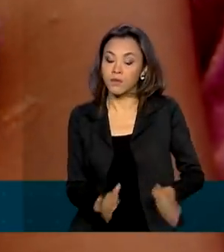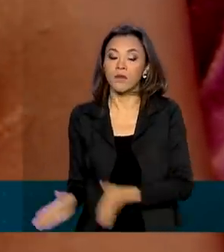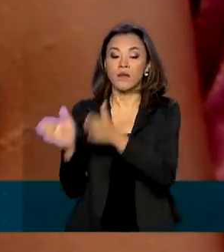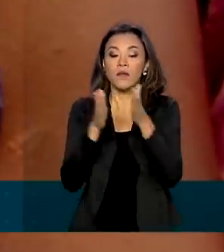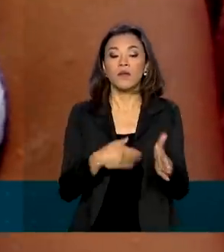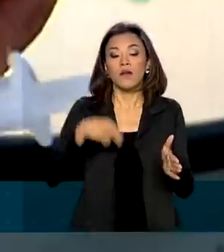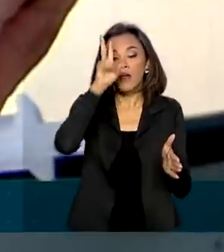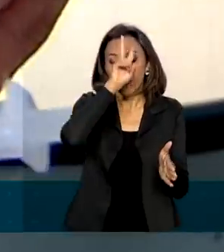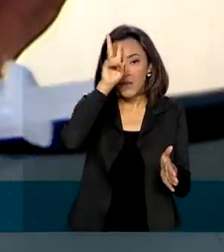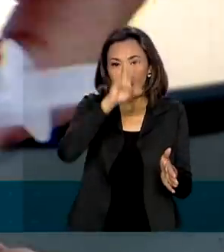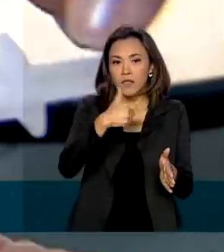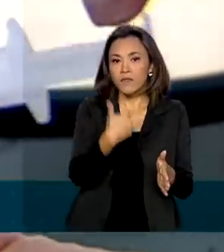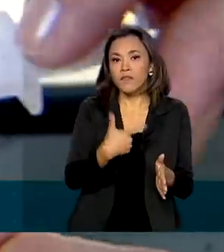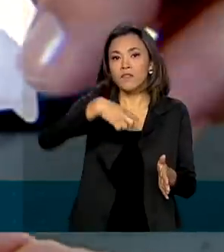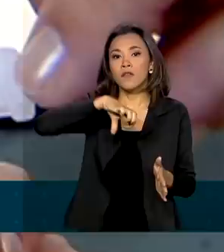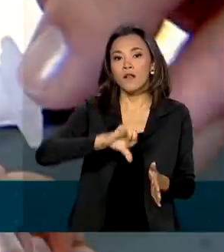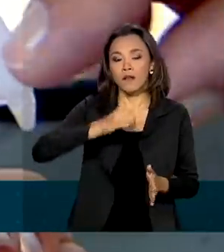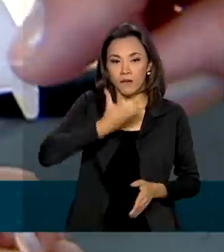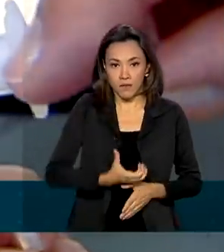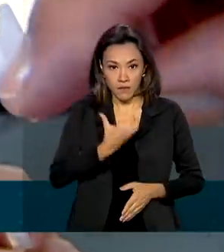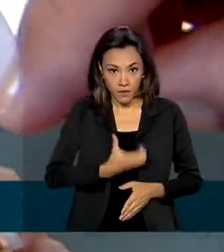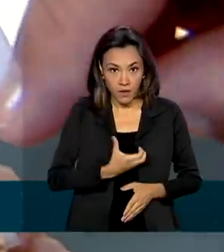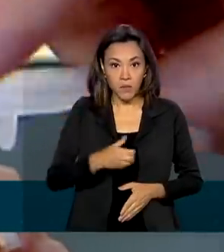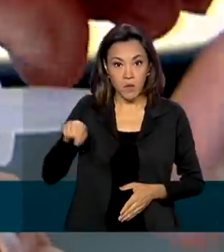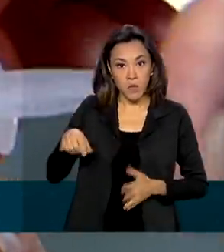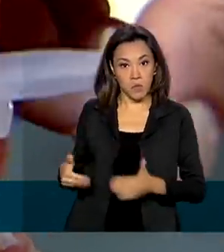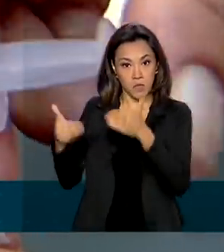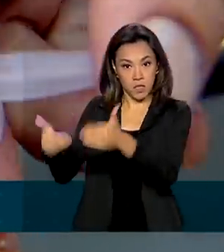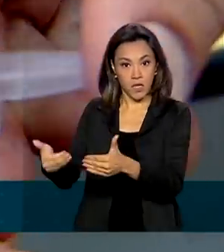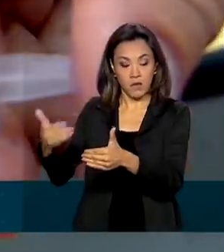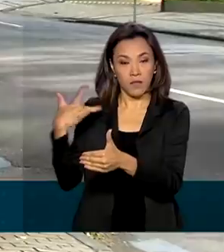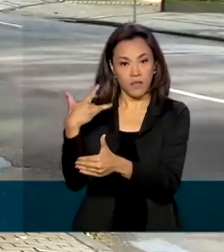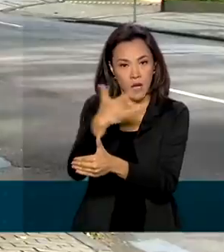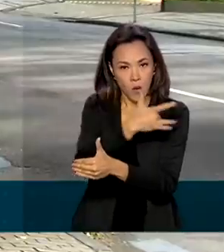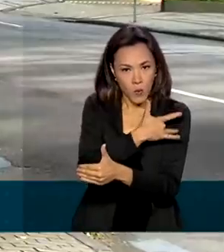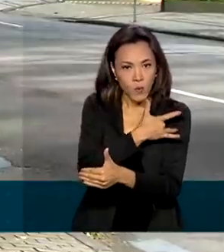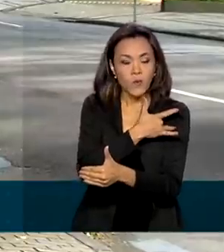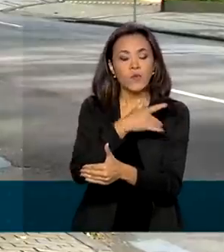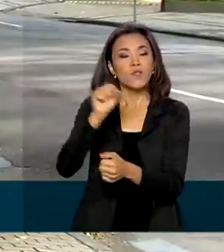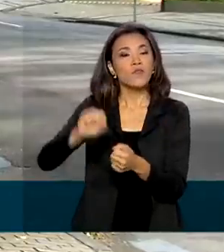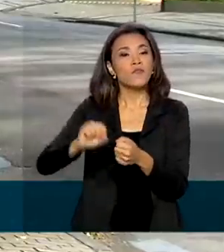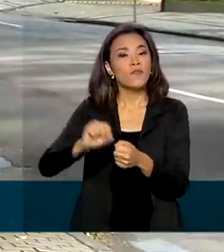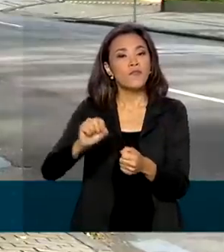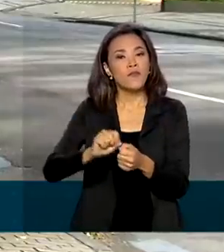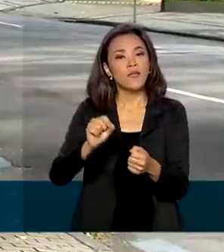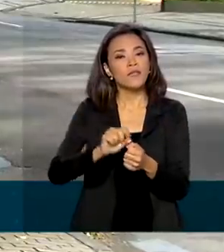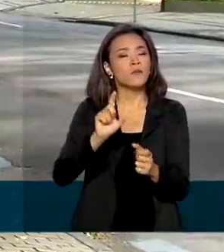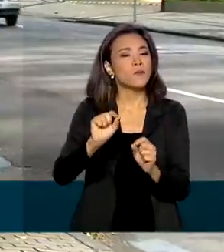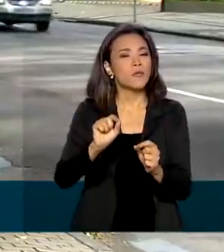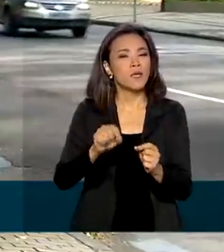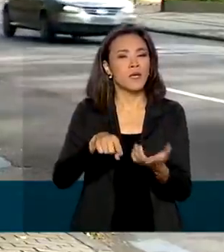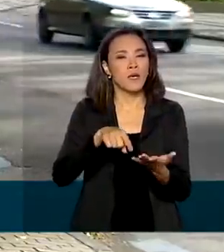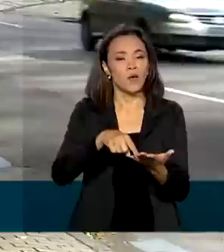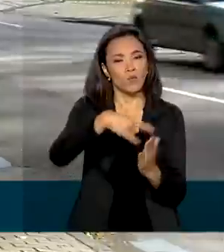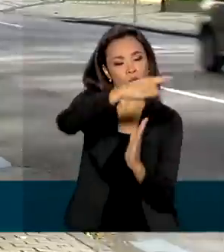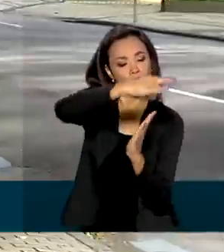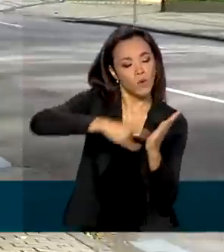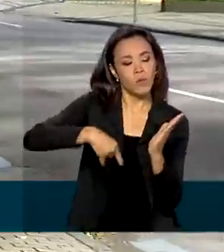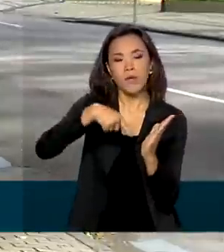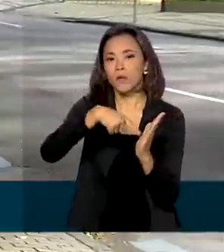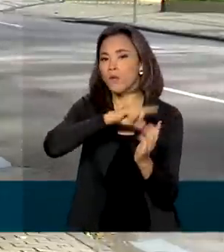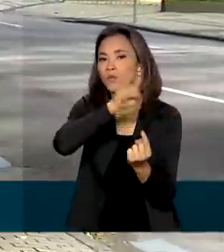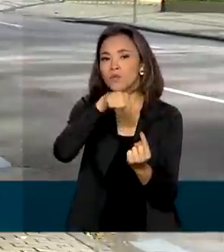dezembro, o Ministério da Saúde realizou um pregão para a compra de agulhas e seringas. A previsão